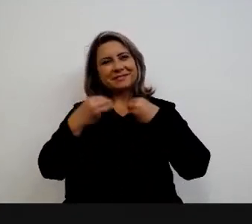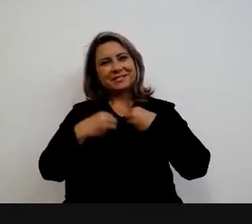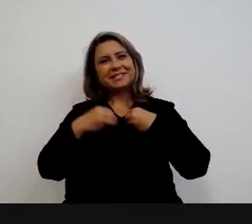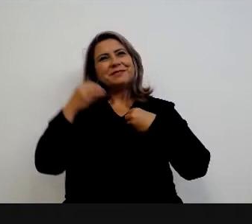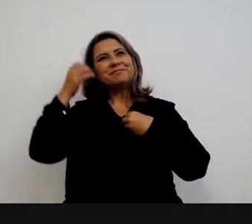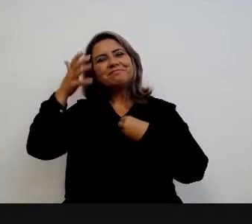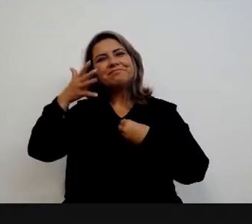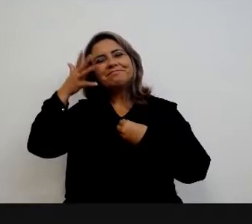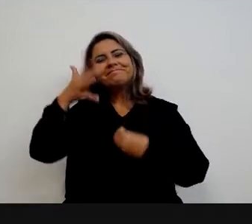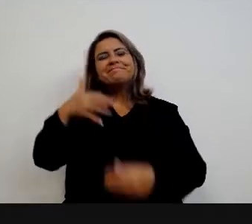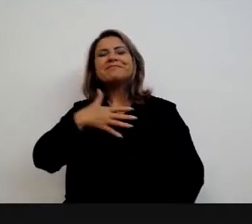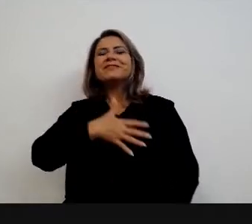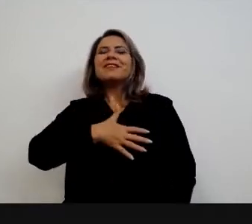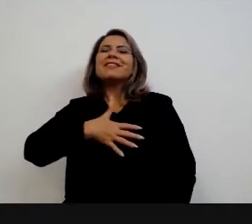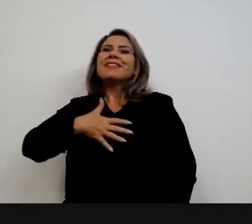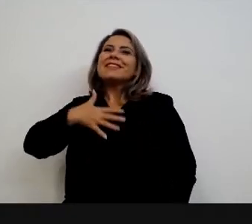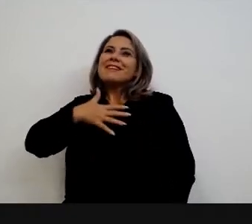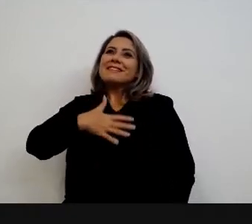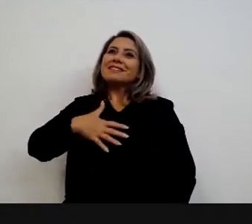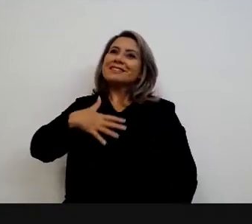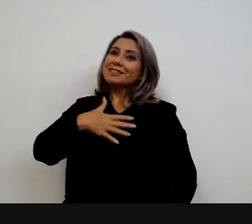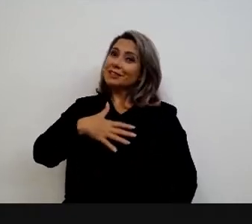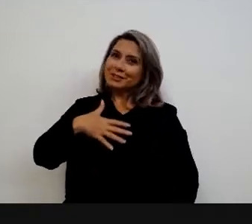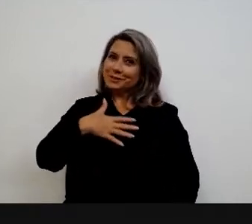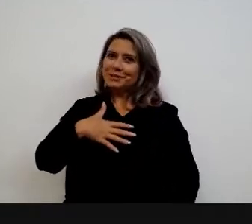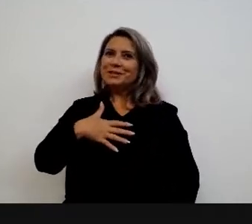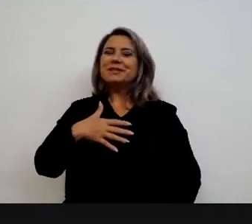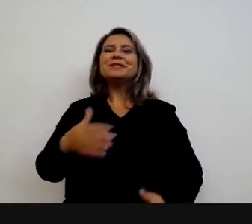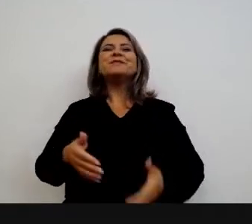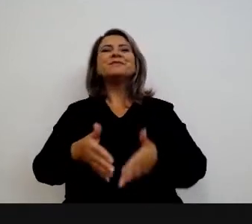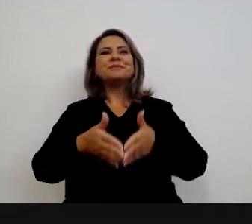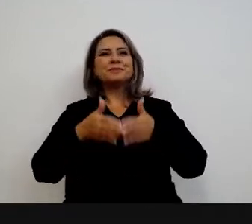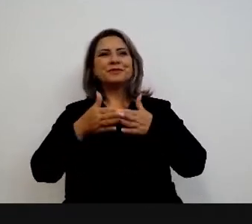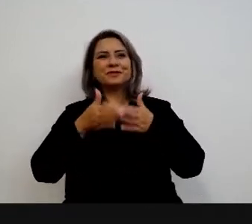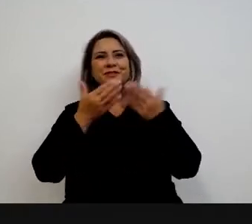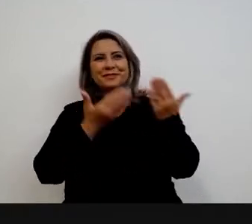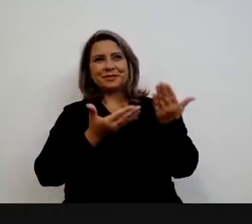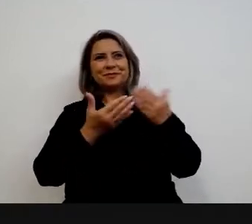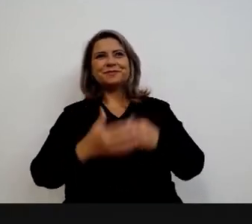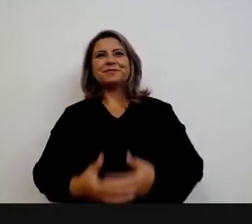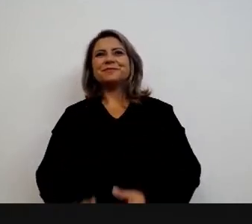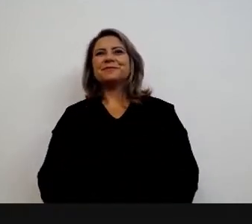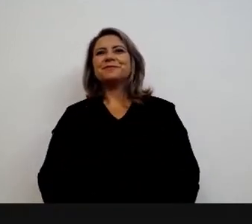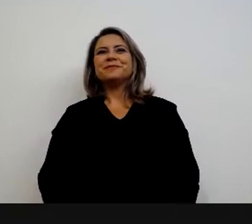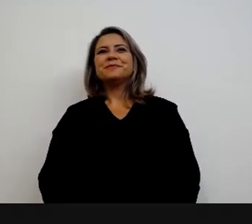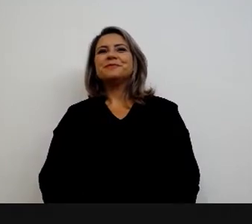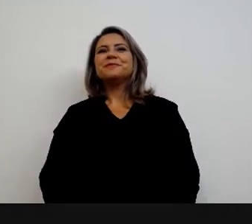grande satisfação recebê-lo e, por favor, passo a palavra para você.